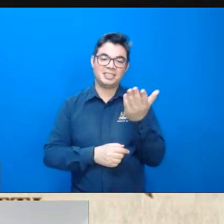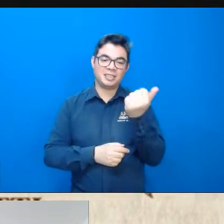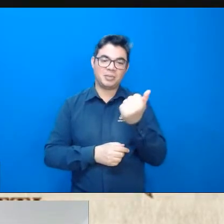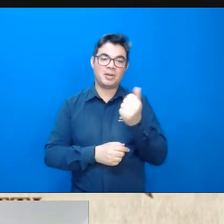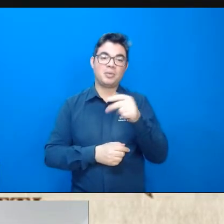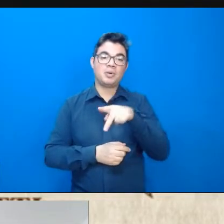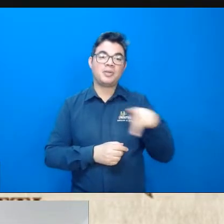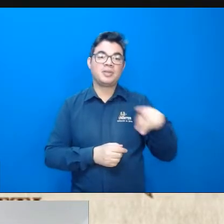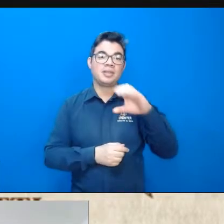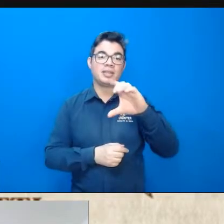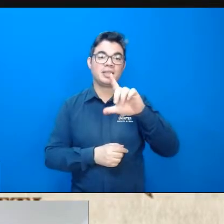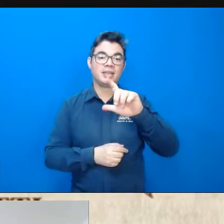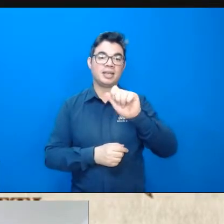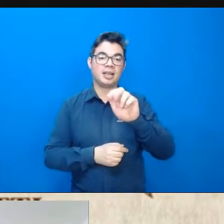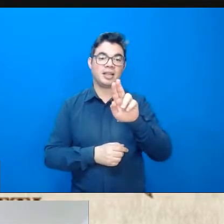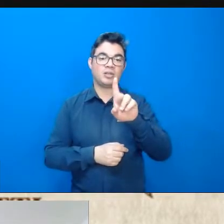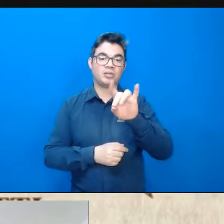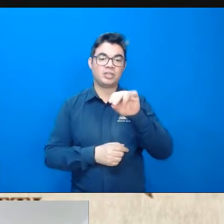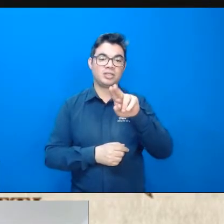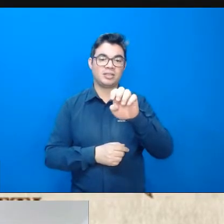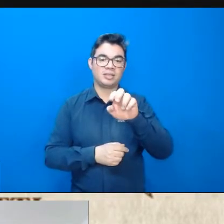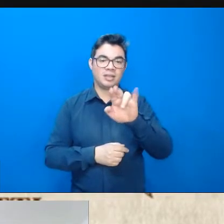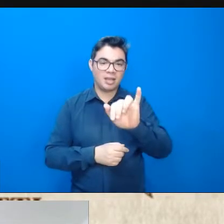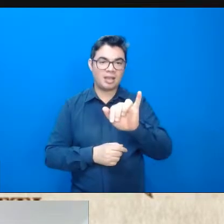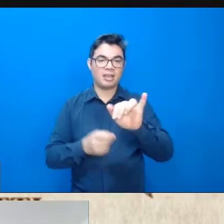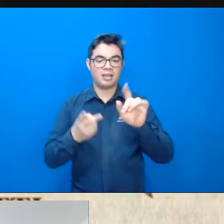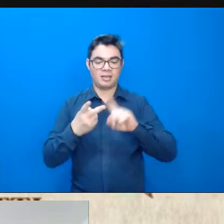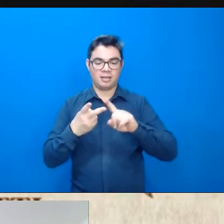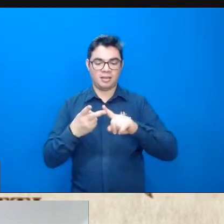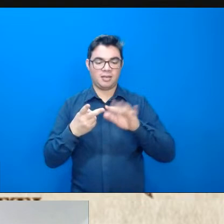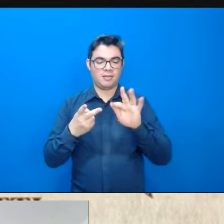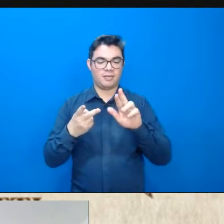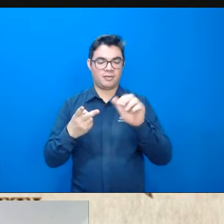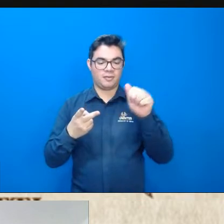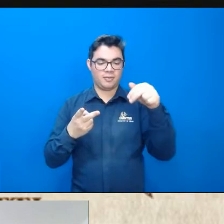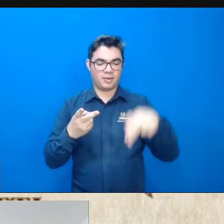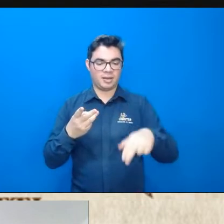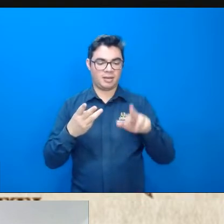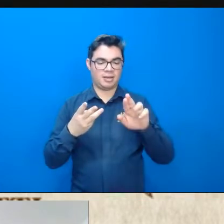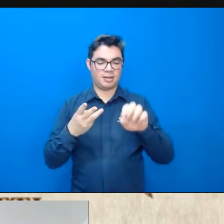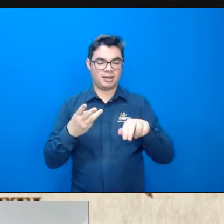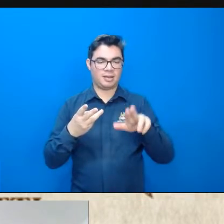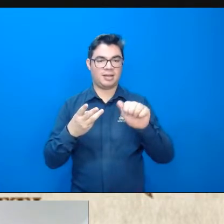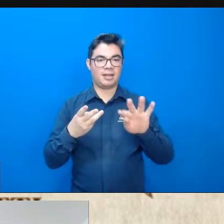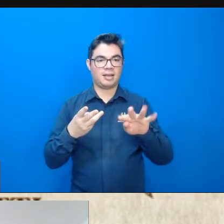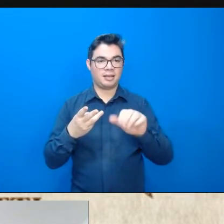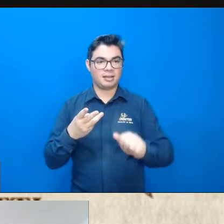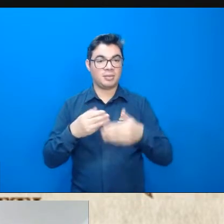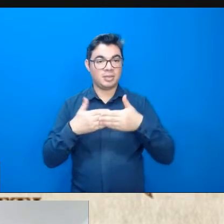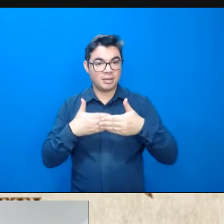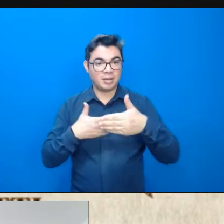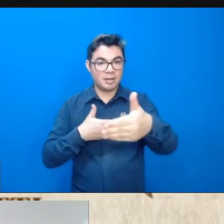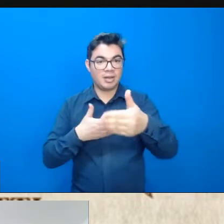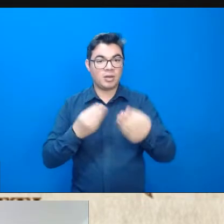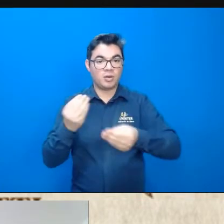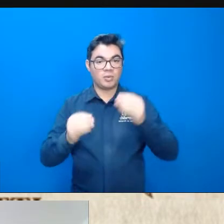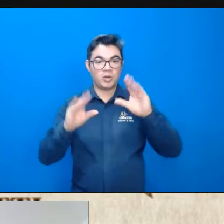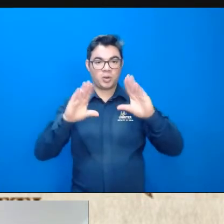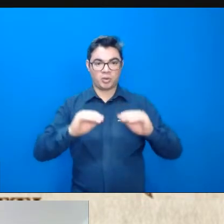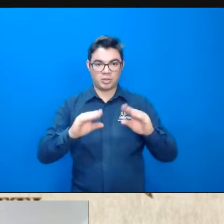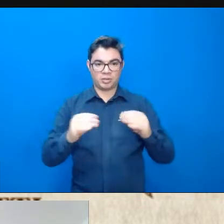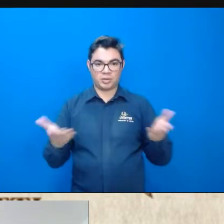Claudinei a professora Renata a professora Fran para que a gente possa dar sequência né essa noite maravilhosa